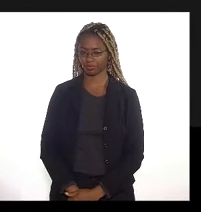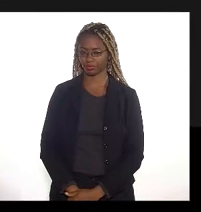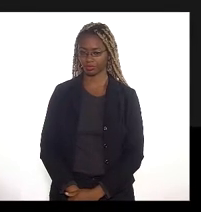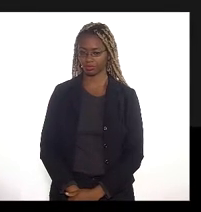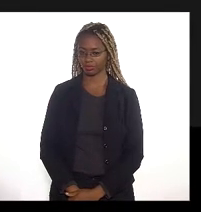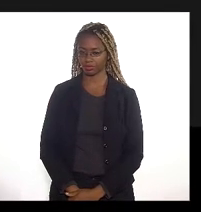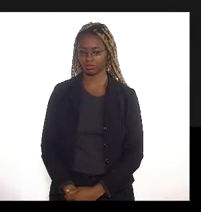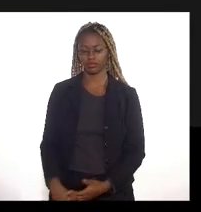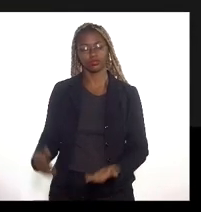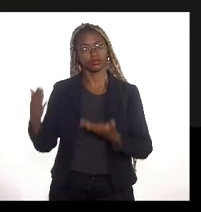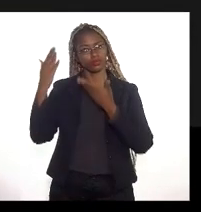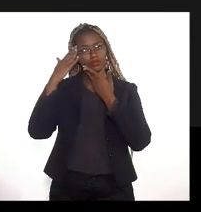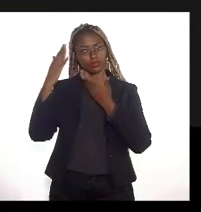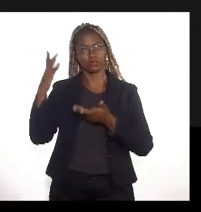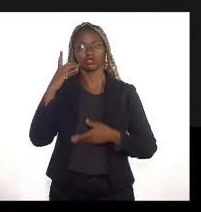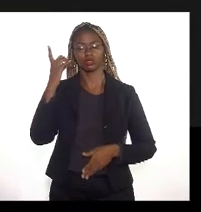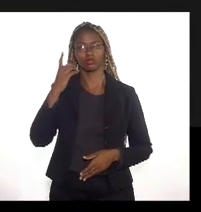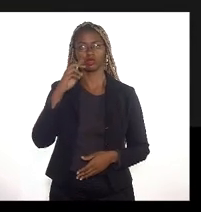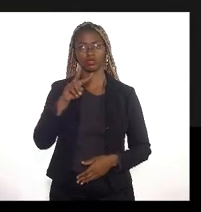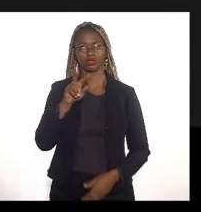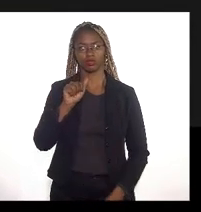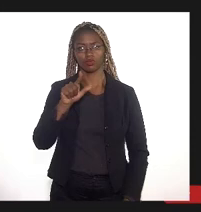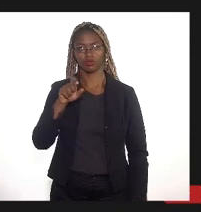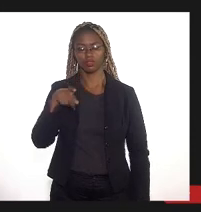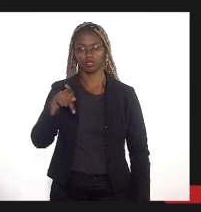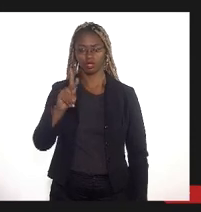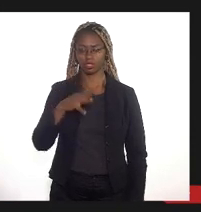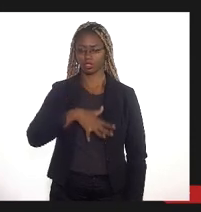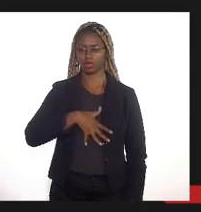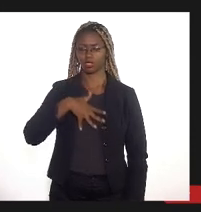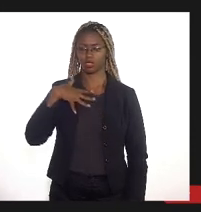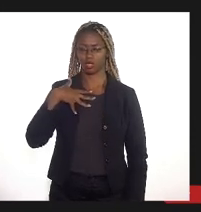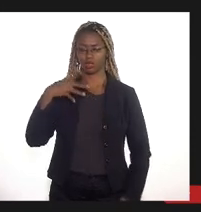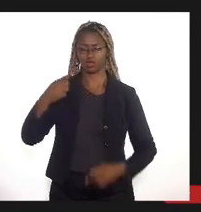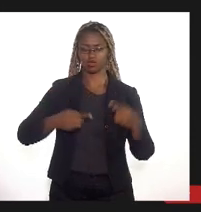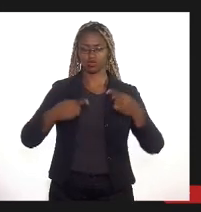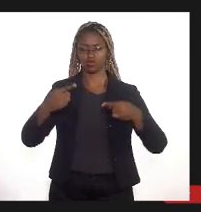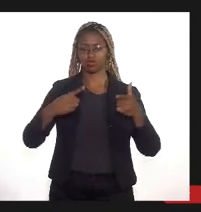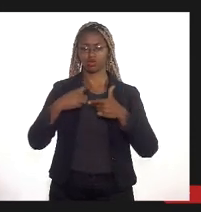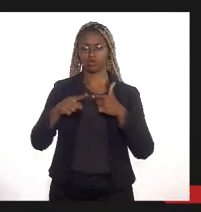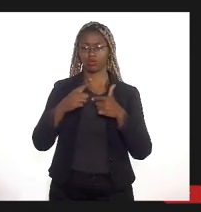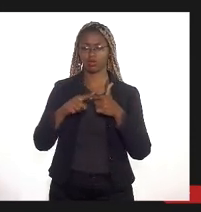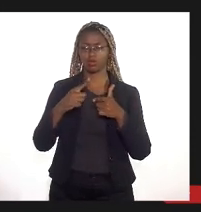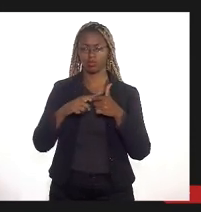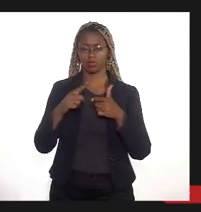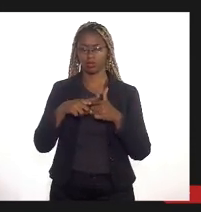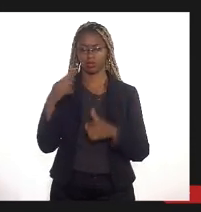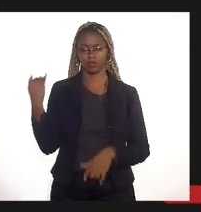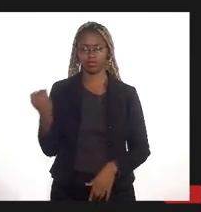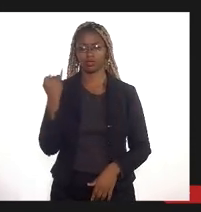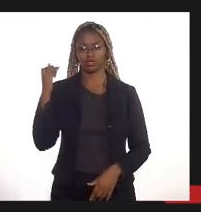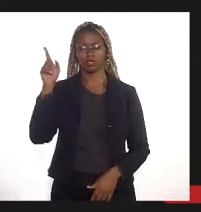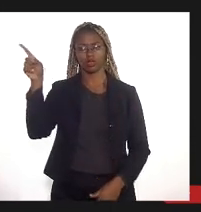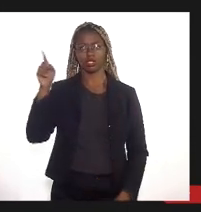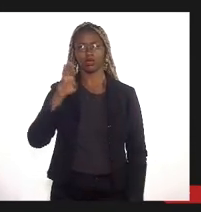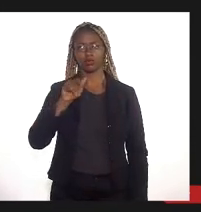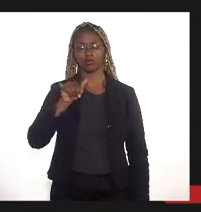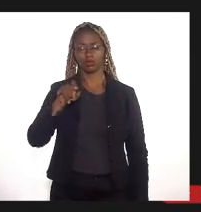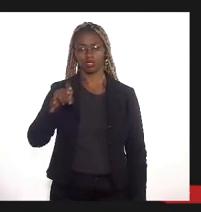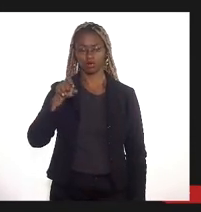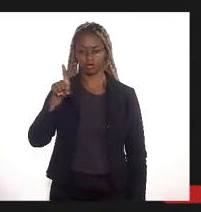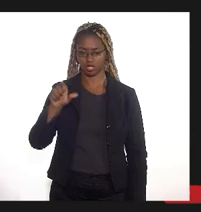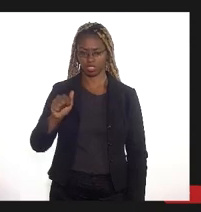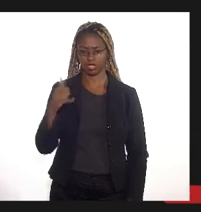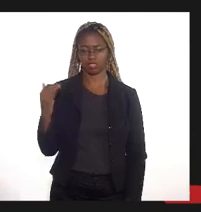obrigado deputado Valdeck é uma honra estar aqui com vocês discutindo um problema muito importante para a Baixada Fluminense principalmente no